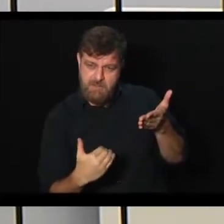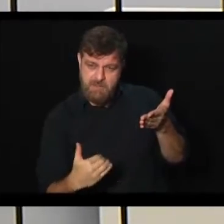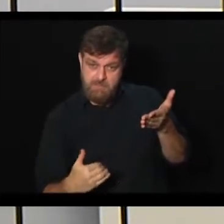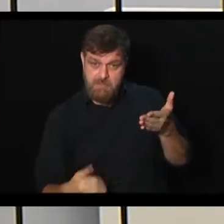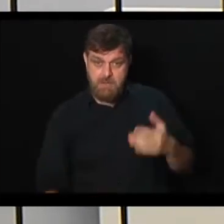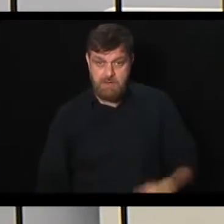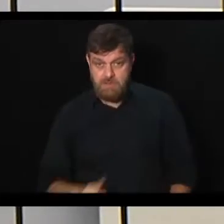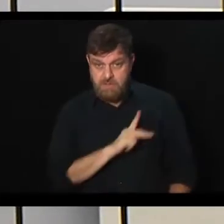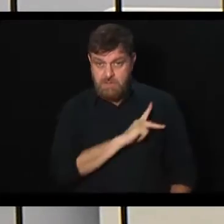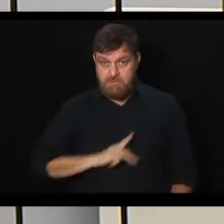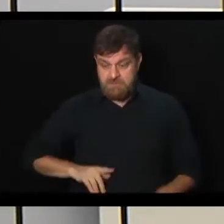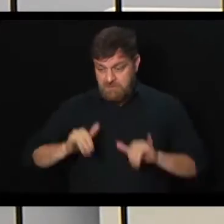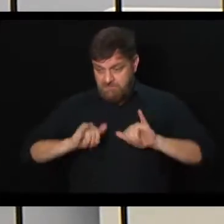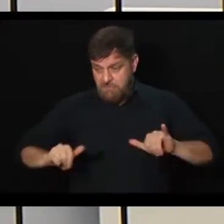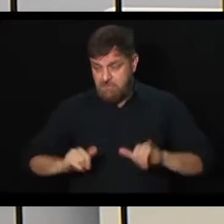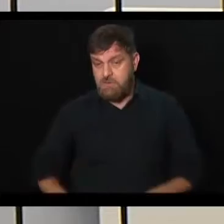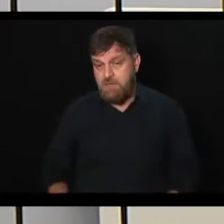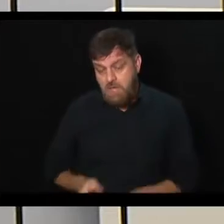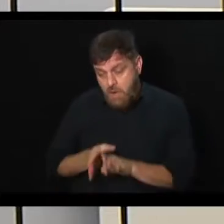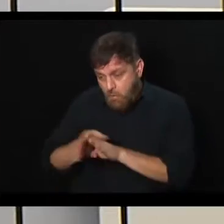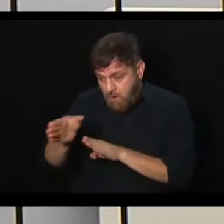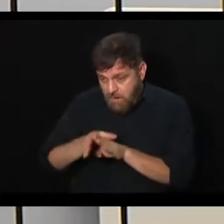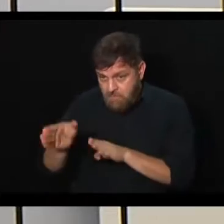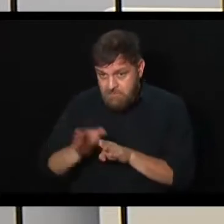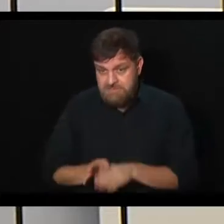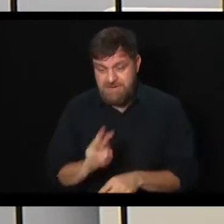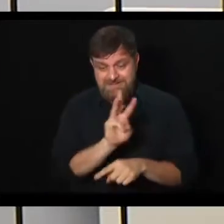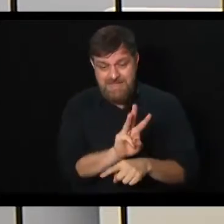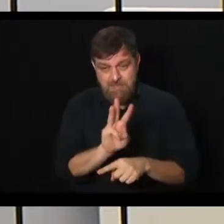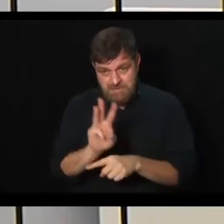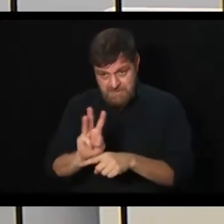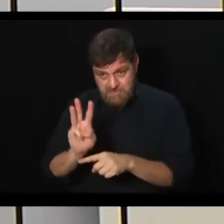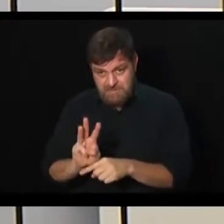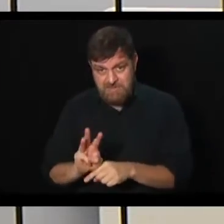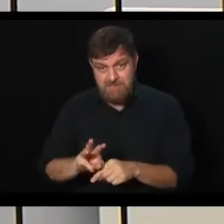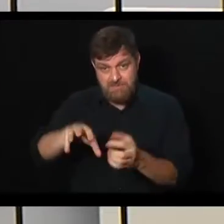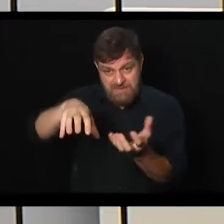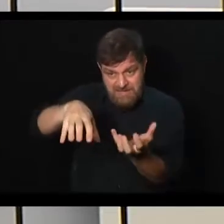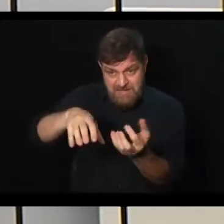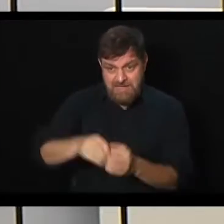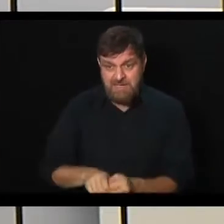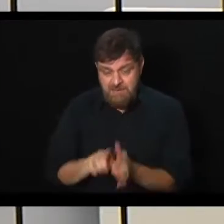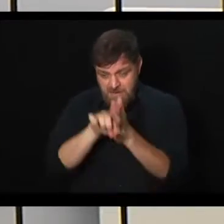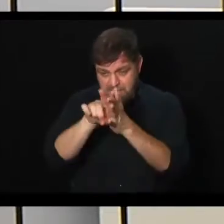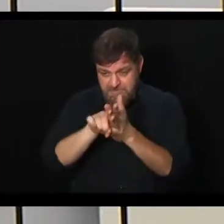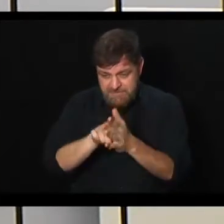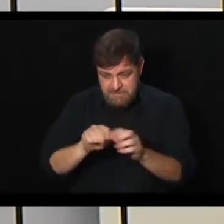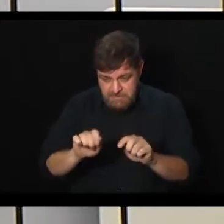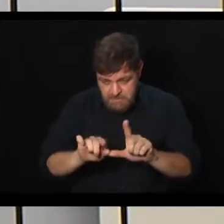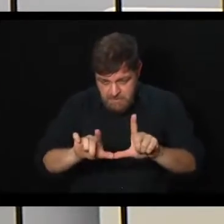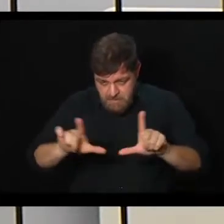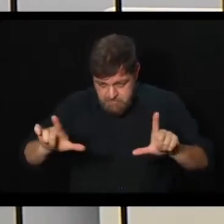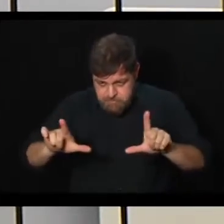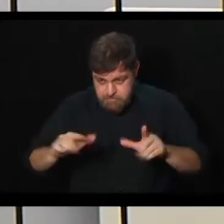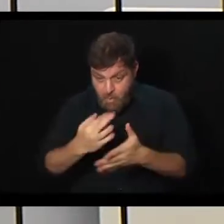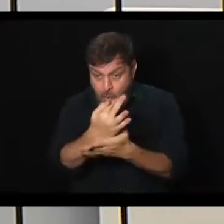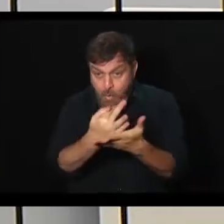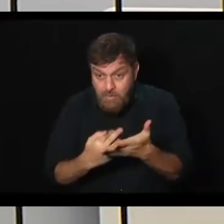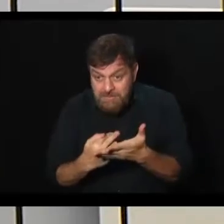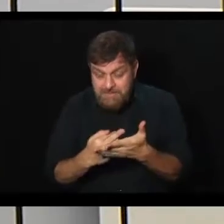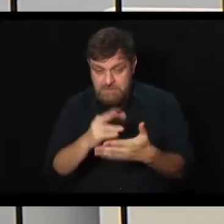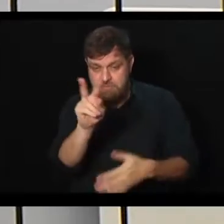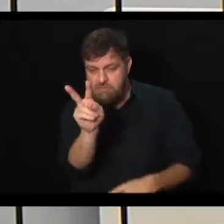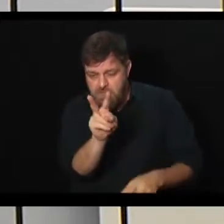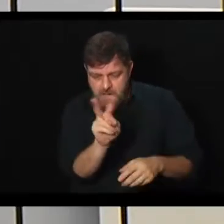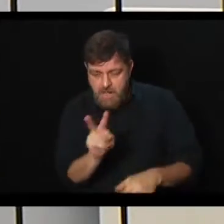governo. Eu sugiro que as pessoas peguem o texto, entrem no site da Câmara, peguem o texto, vão na última página do texto apresentado, lá o